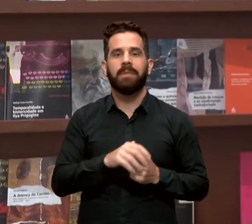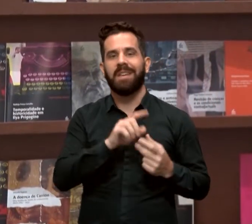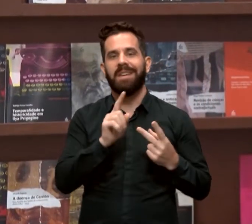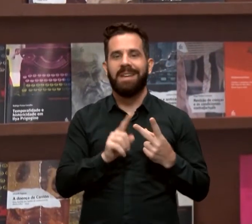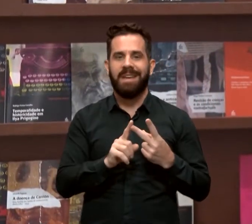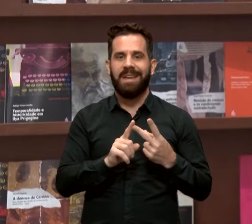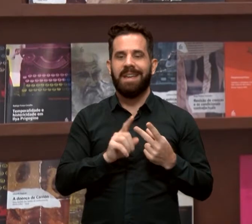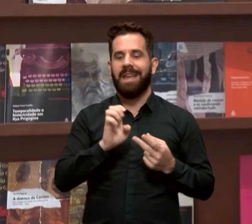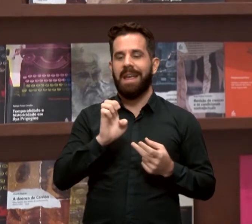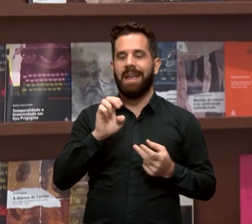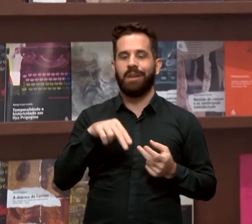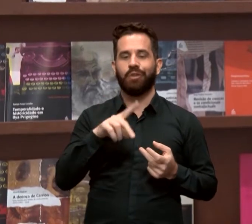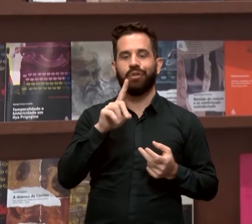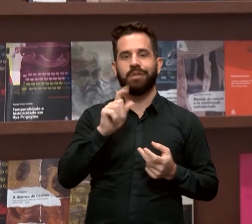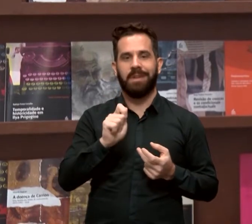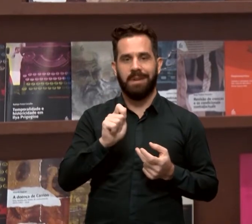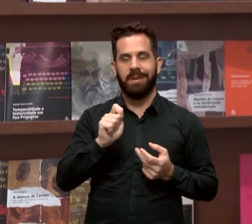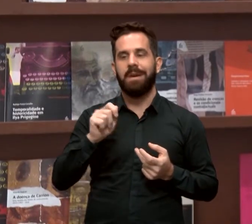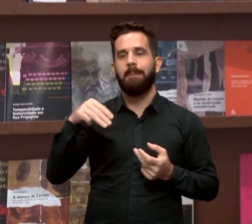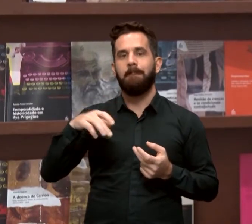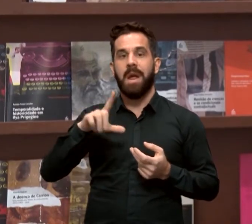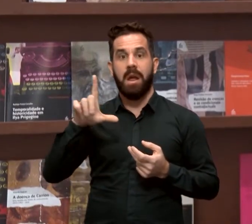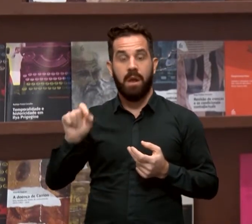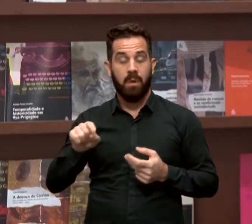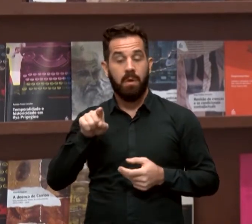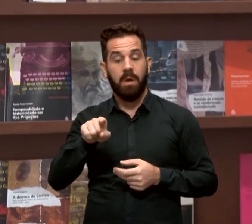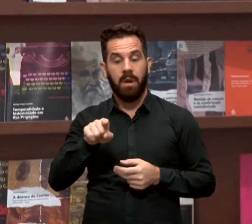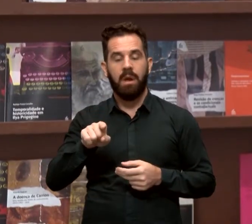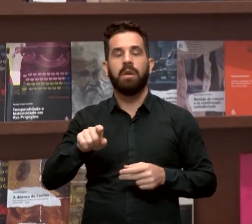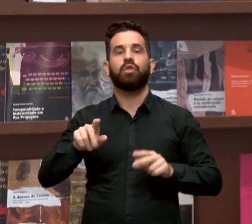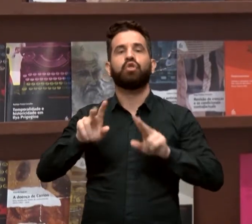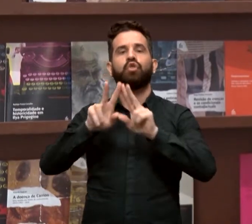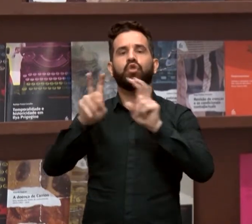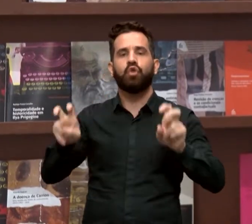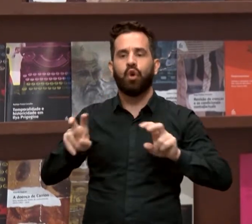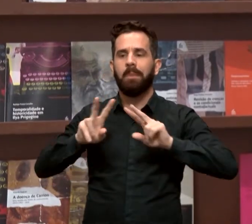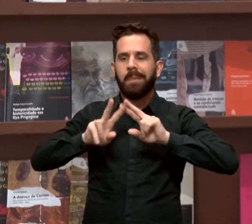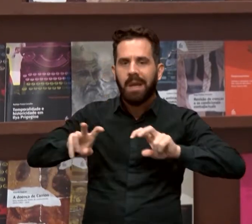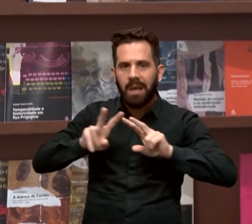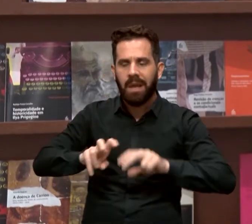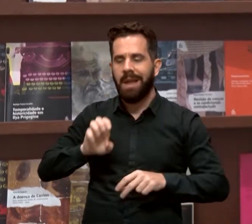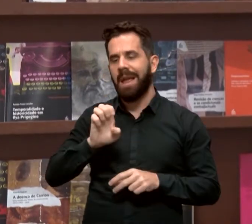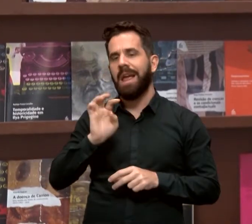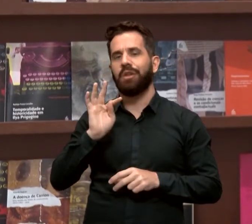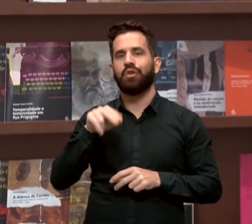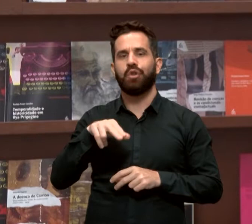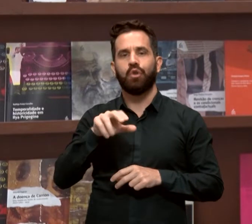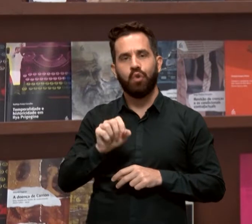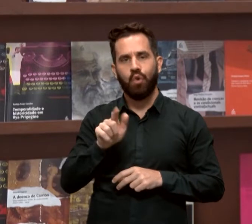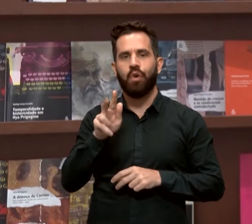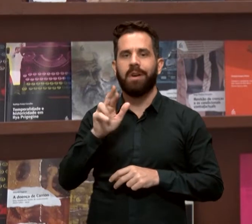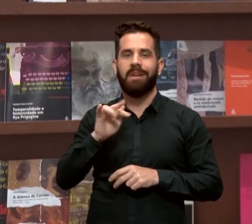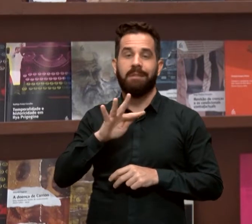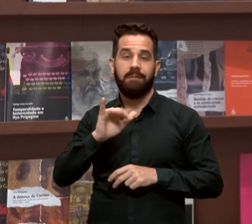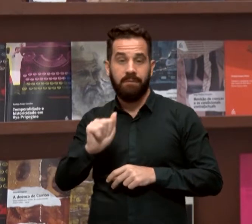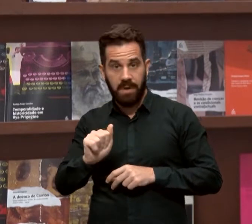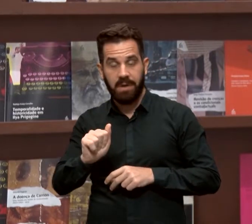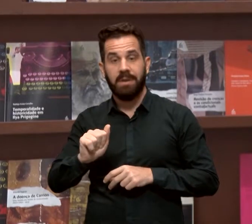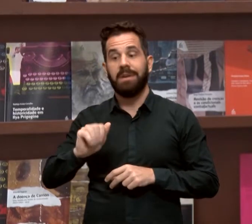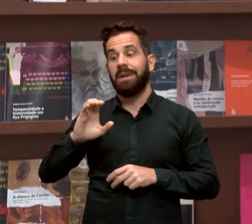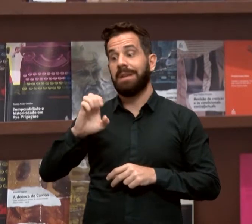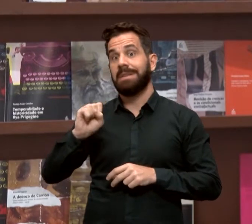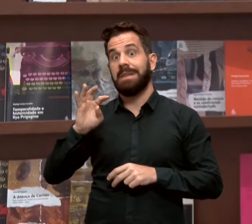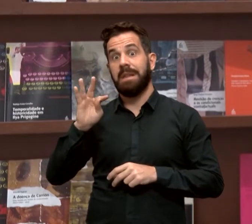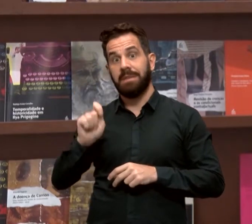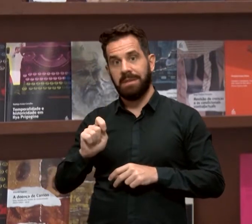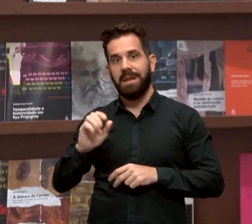Mello Taveira, em Etnografia da Sexta Carajá, mostrou as rotas percorridas de diferentes percursos